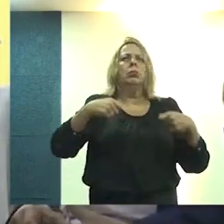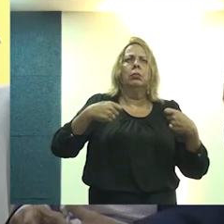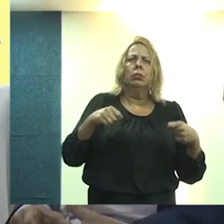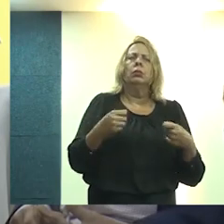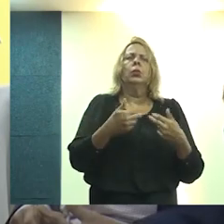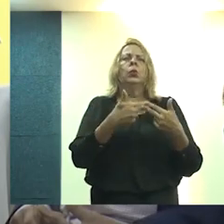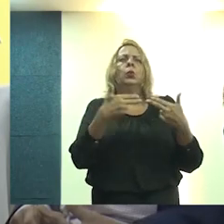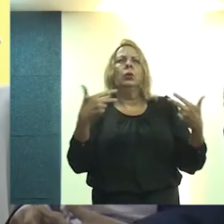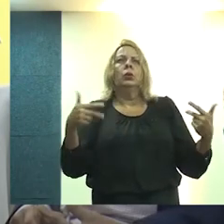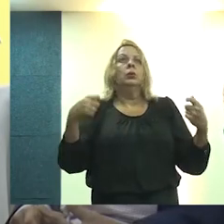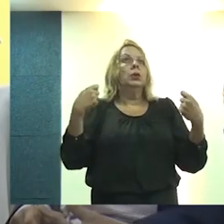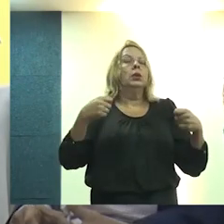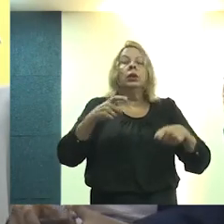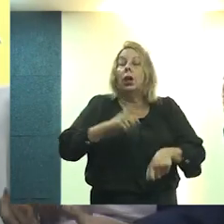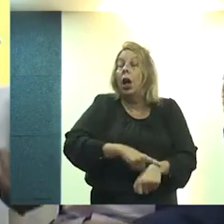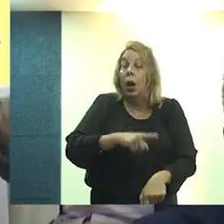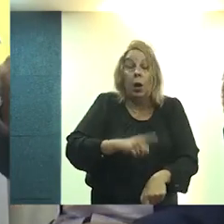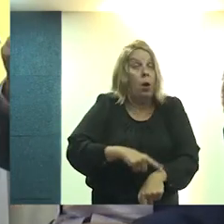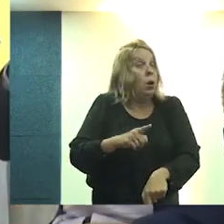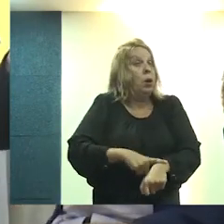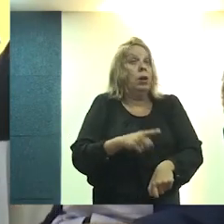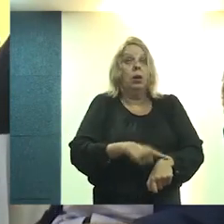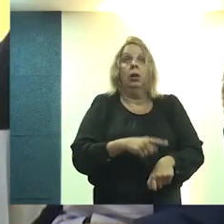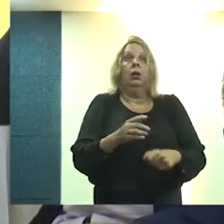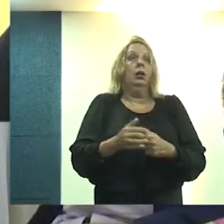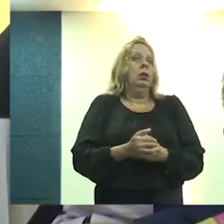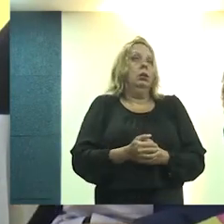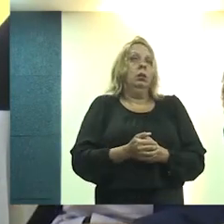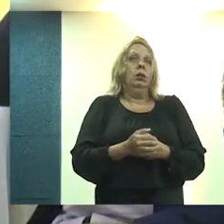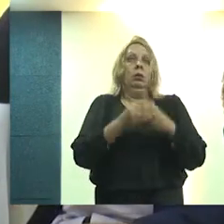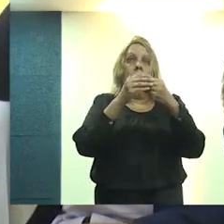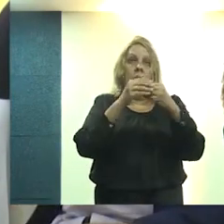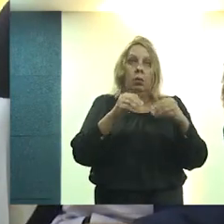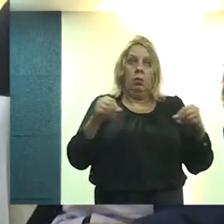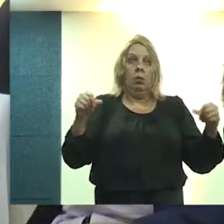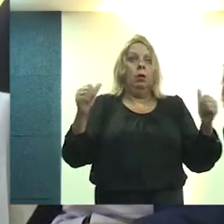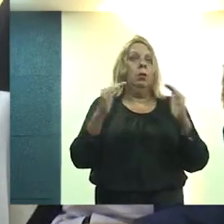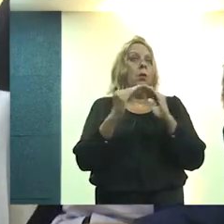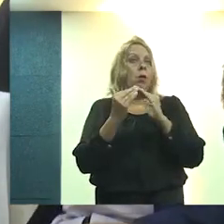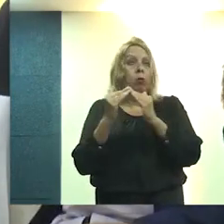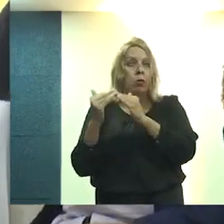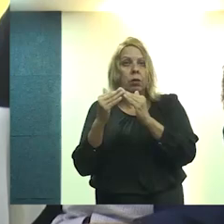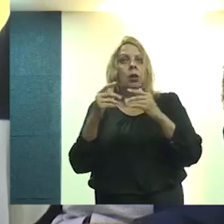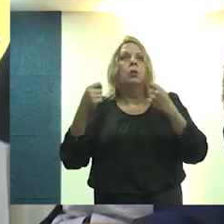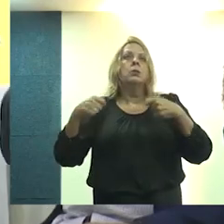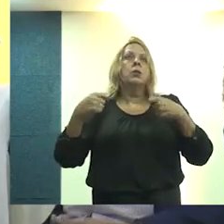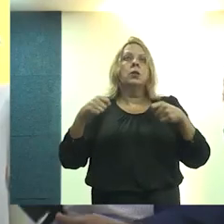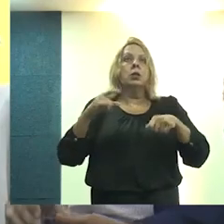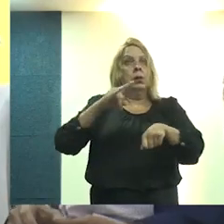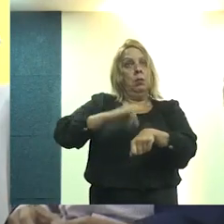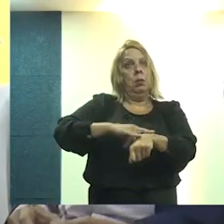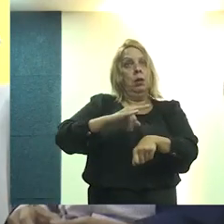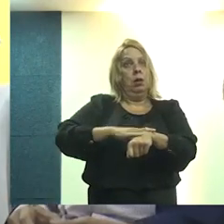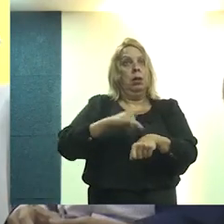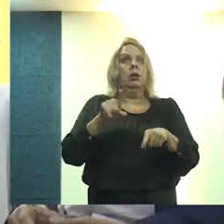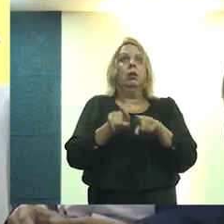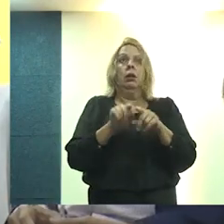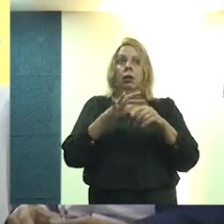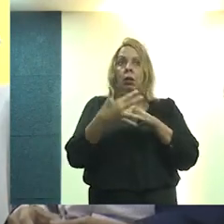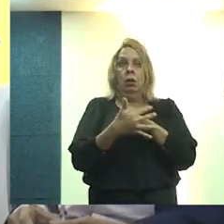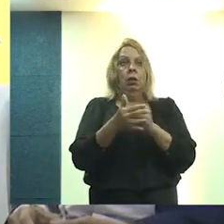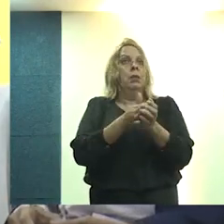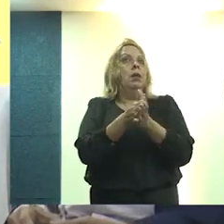precisa de muita coisa, mas tem que ser já. a potência do território periférico, precisa de um banheiro na